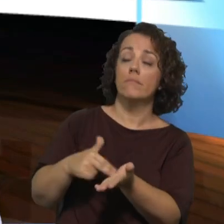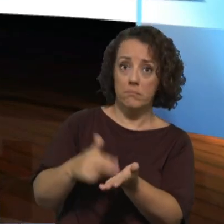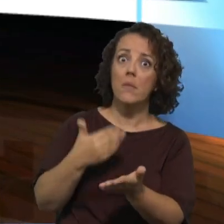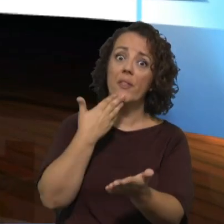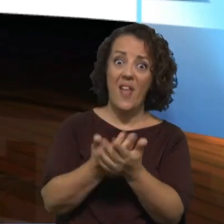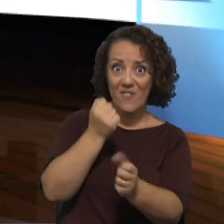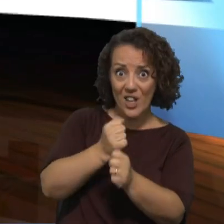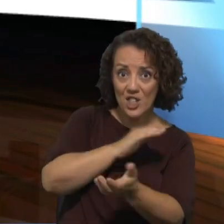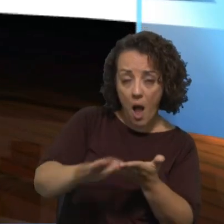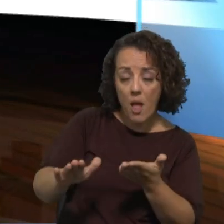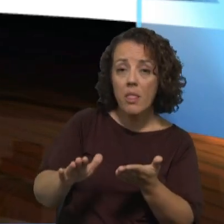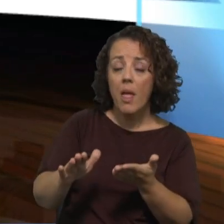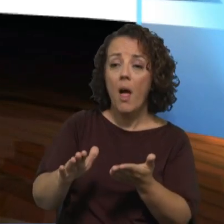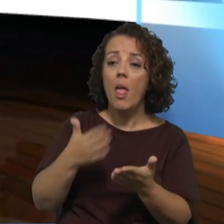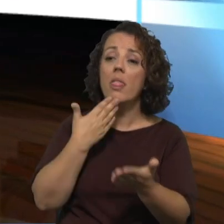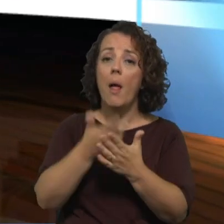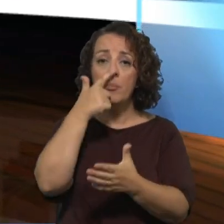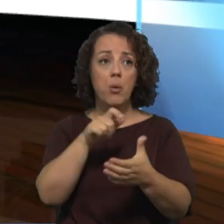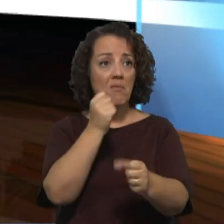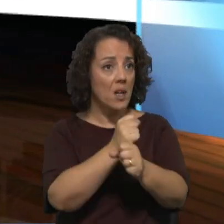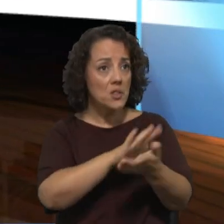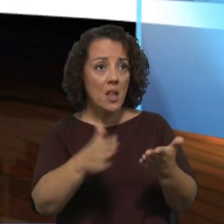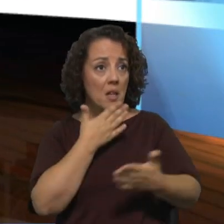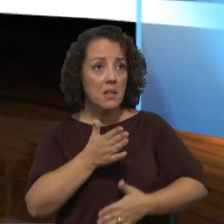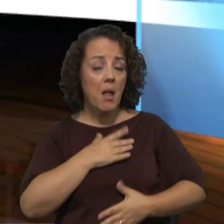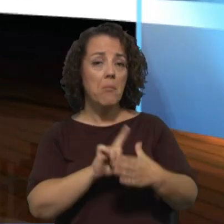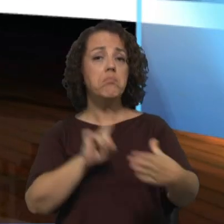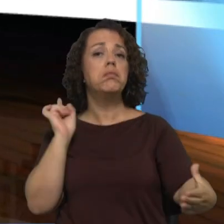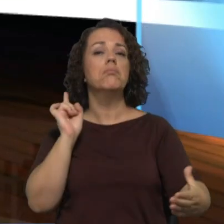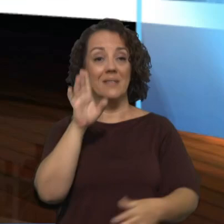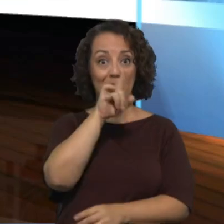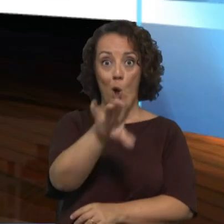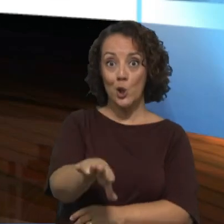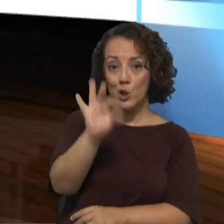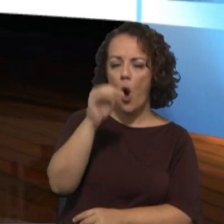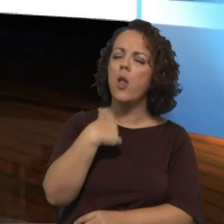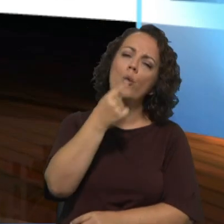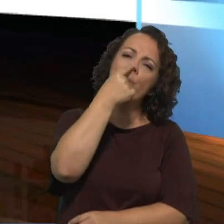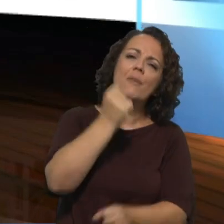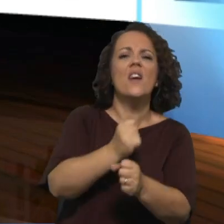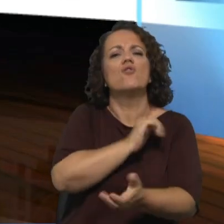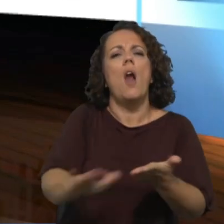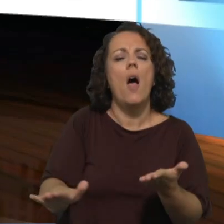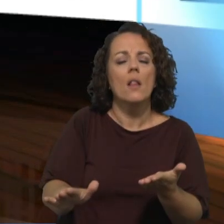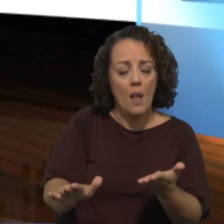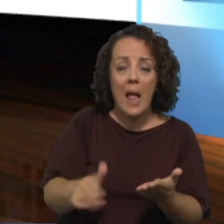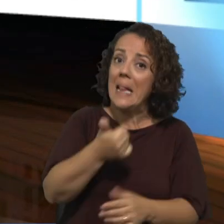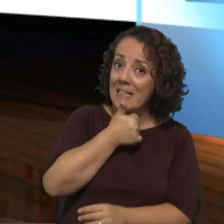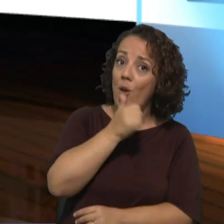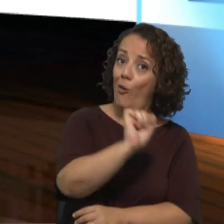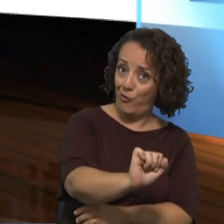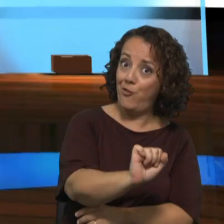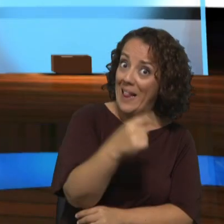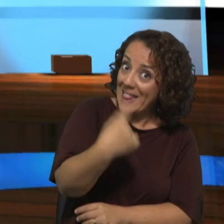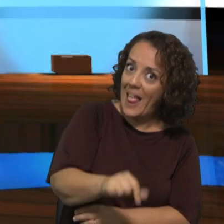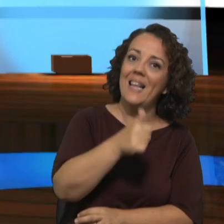também por ser uma ação e acaba por ser uma opção não querer escolher não fazer nada pode ser uma decisão mas também é uma decisão e portanto